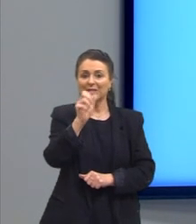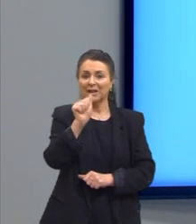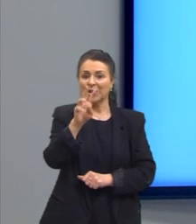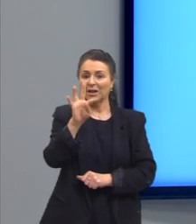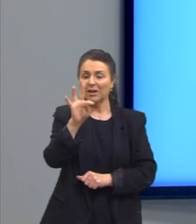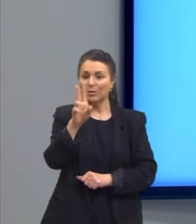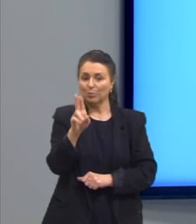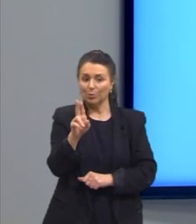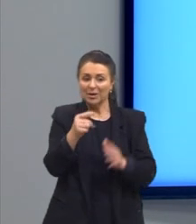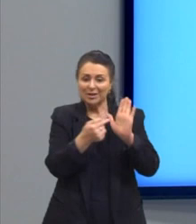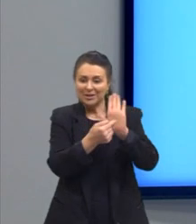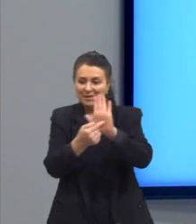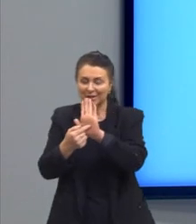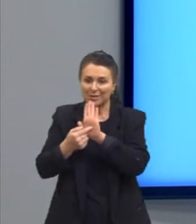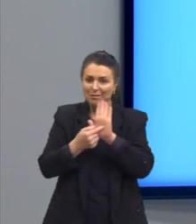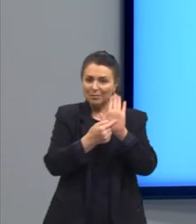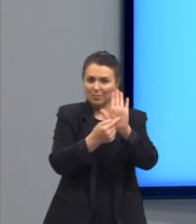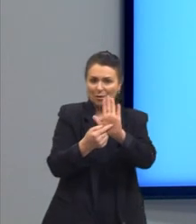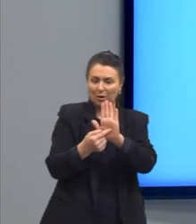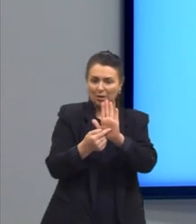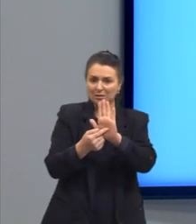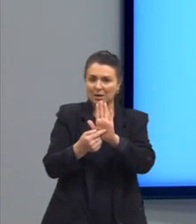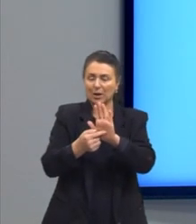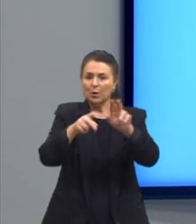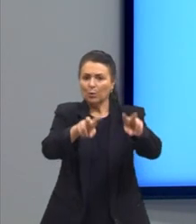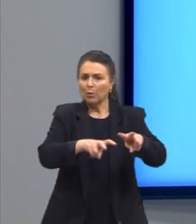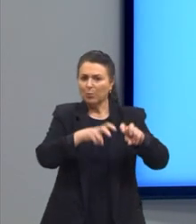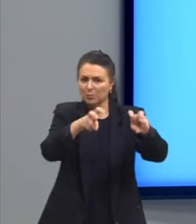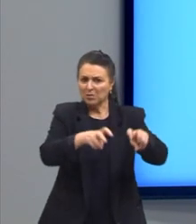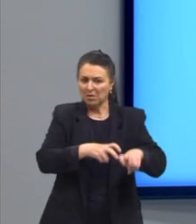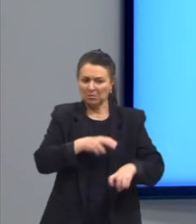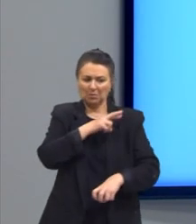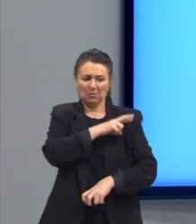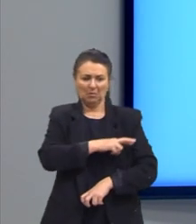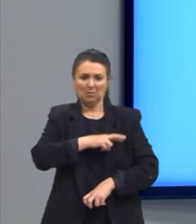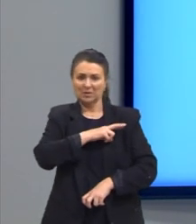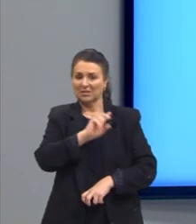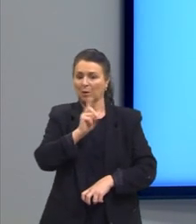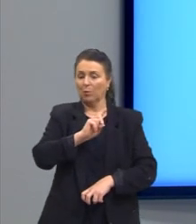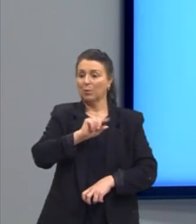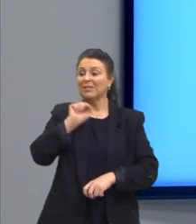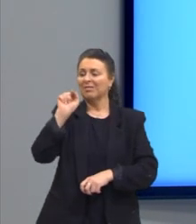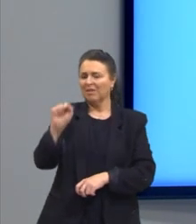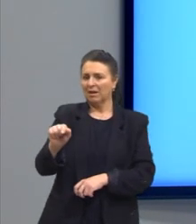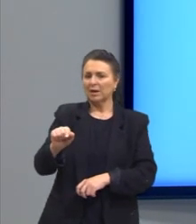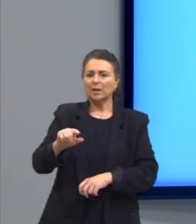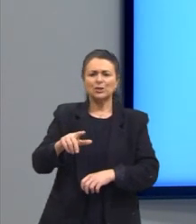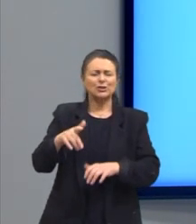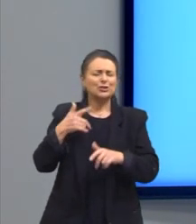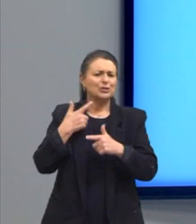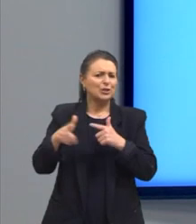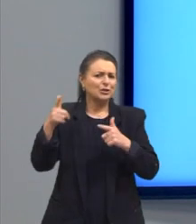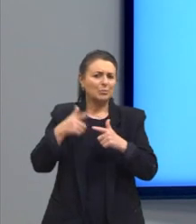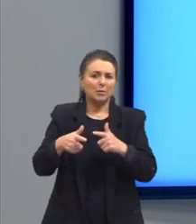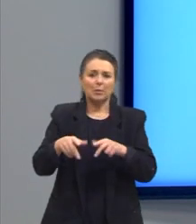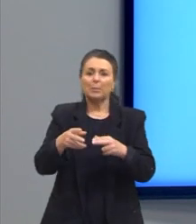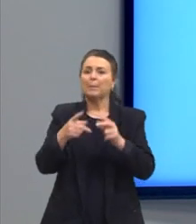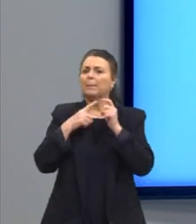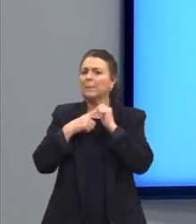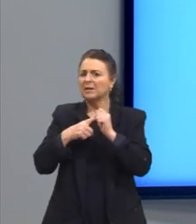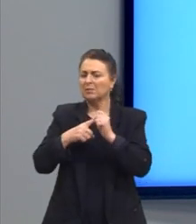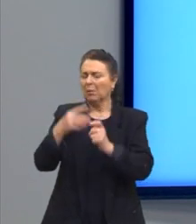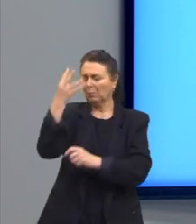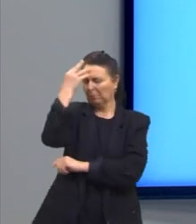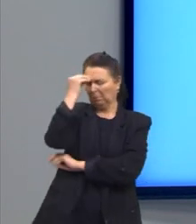contrário do homem do campo, idealizado no romantismo, o caipira dele é cheio de defeitos, entre eles a preguiça. Então ele diz assim,